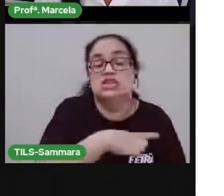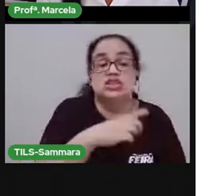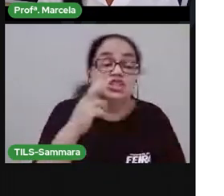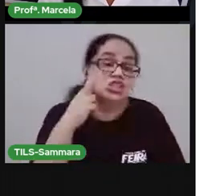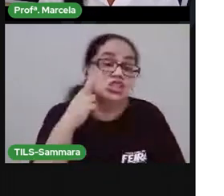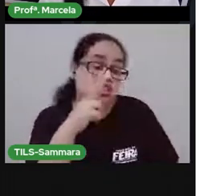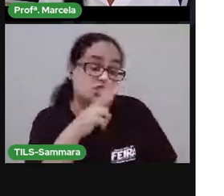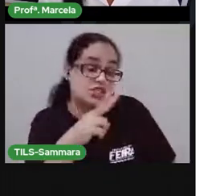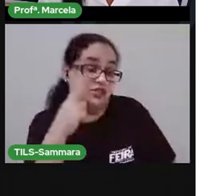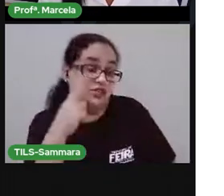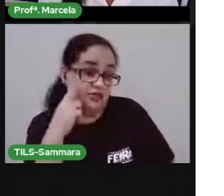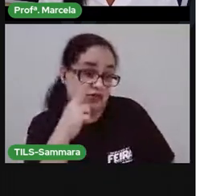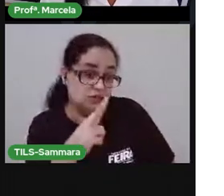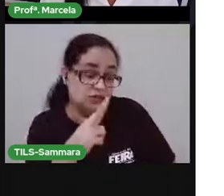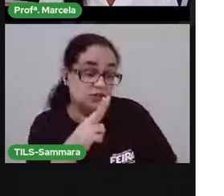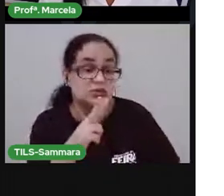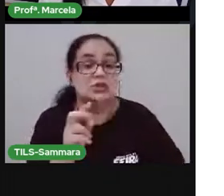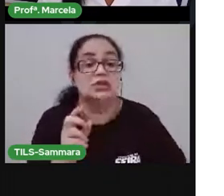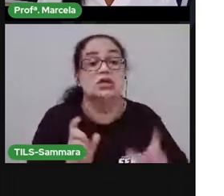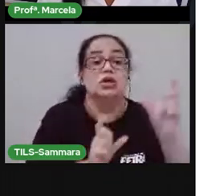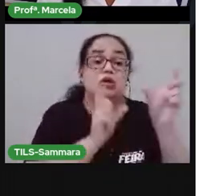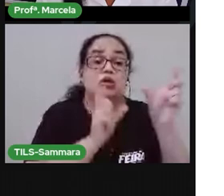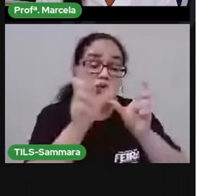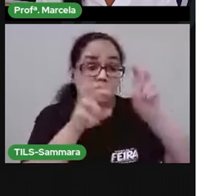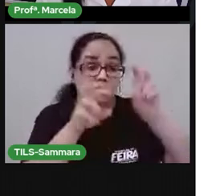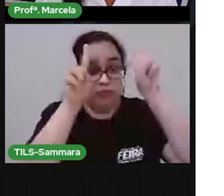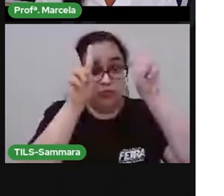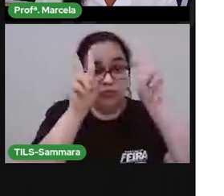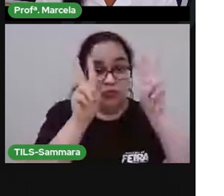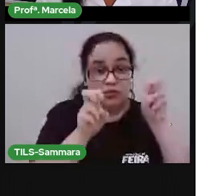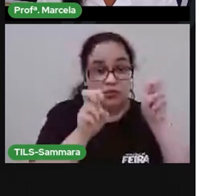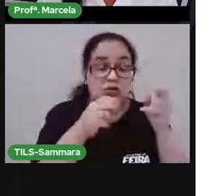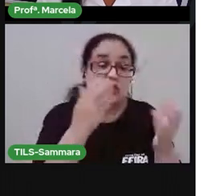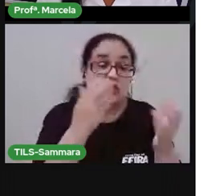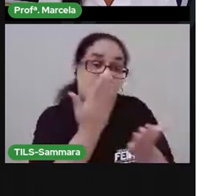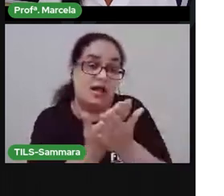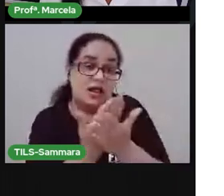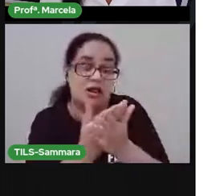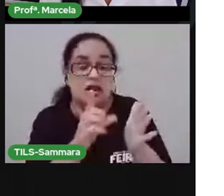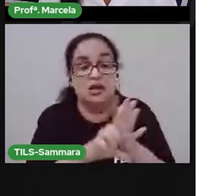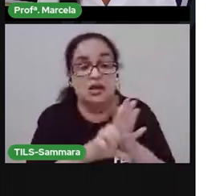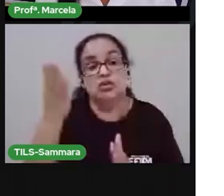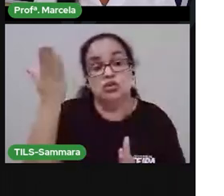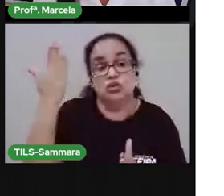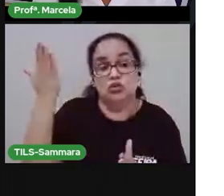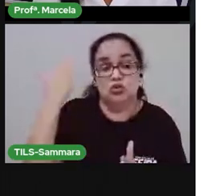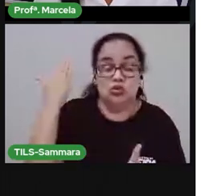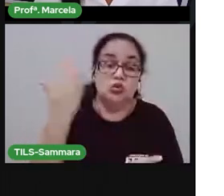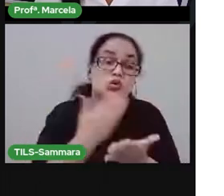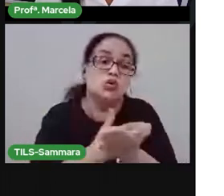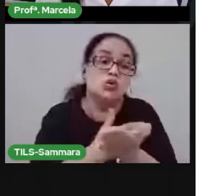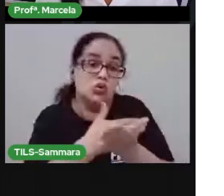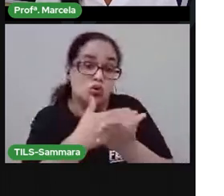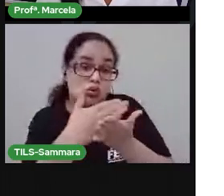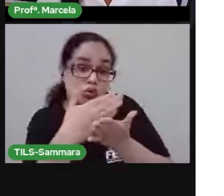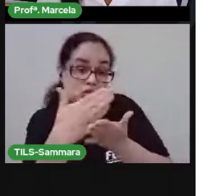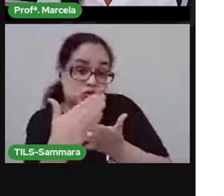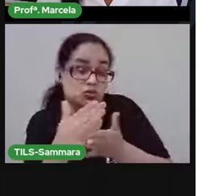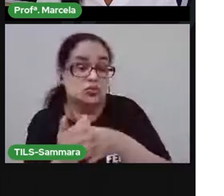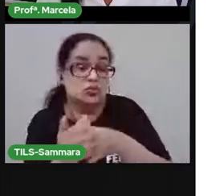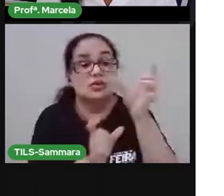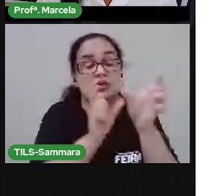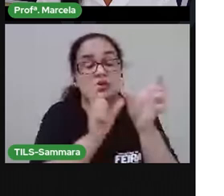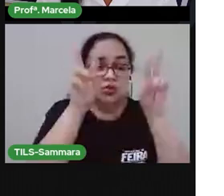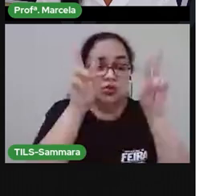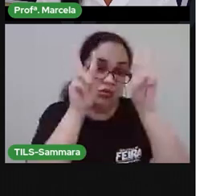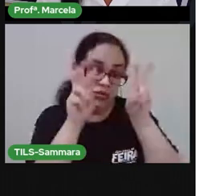um pouco sobre esse assunto em algumas das aulas anteriores e hoje a gente vai explorar um pouco mais desse